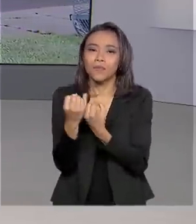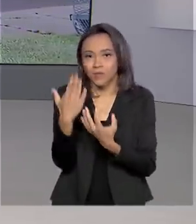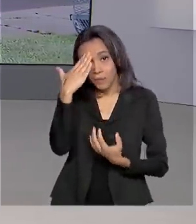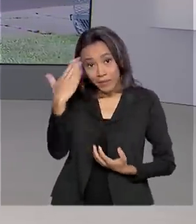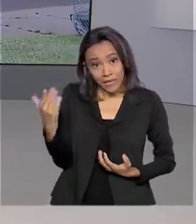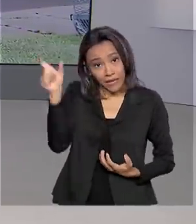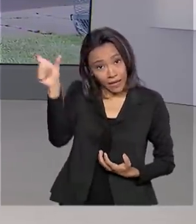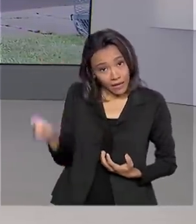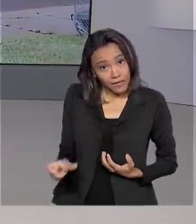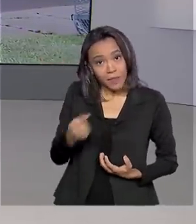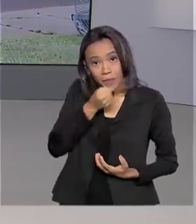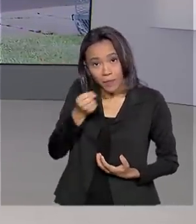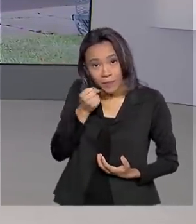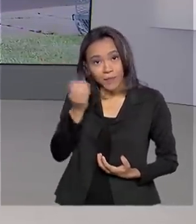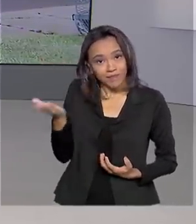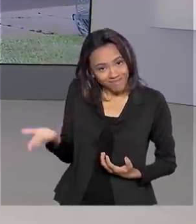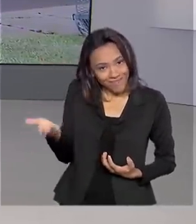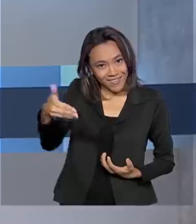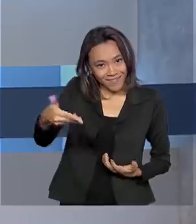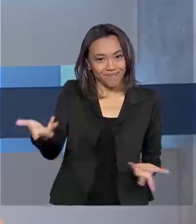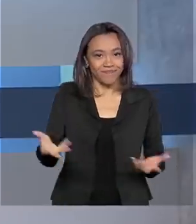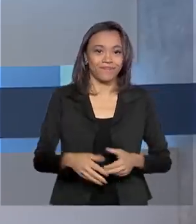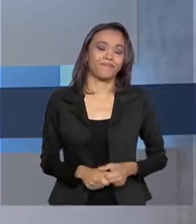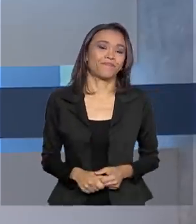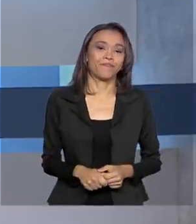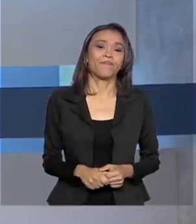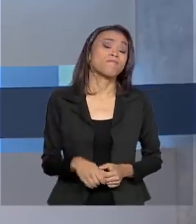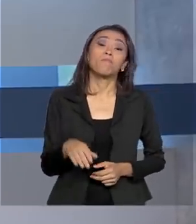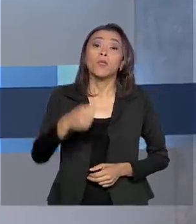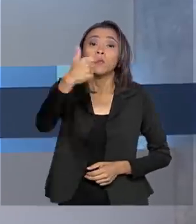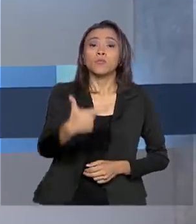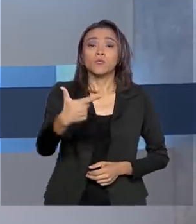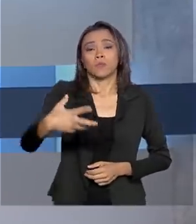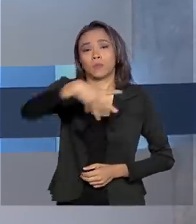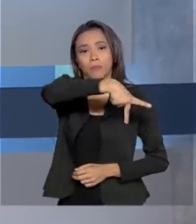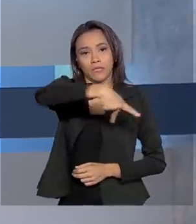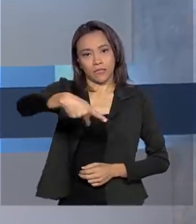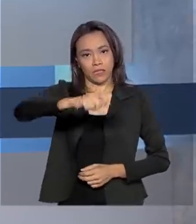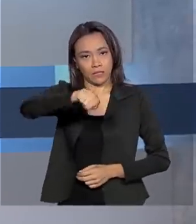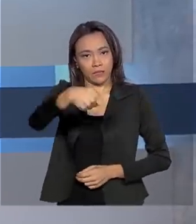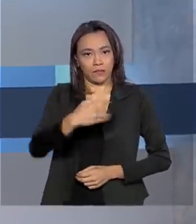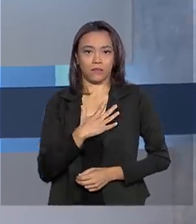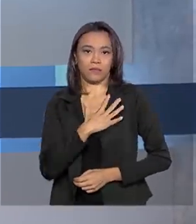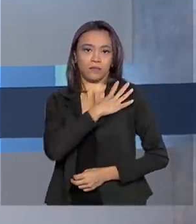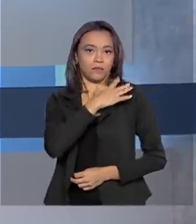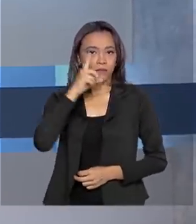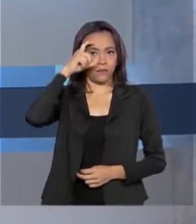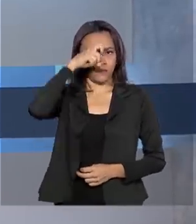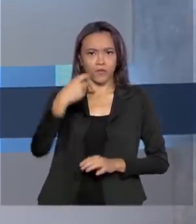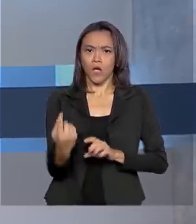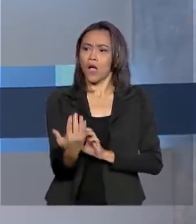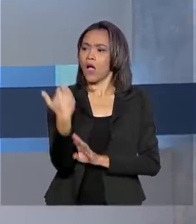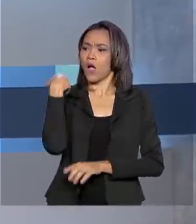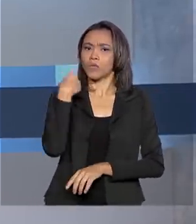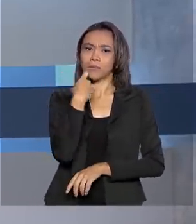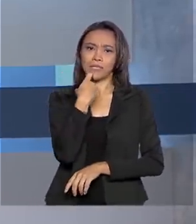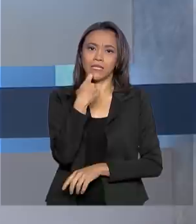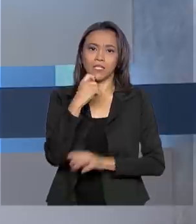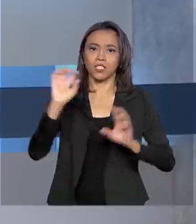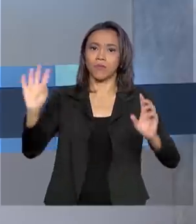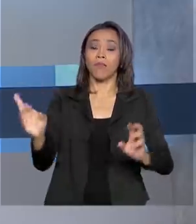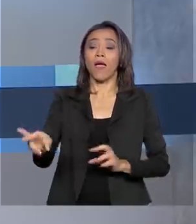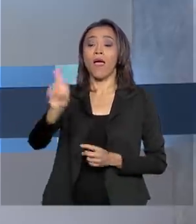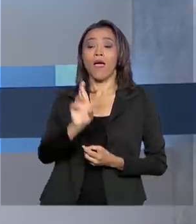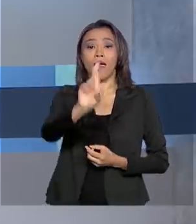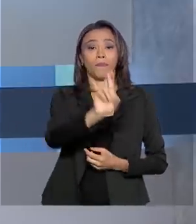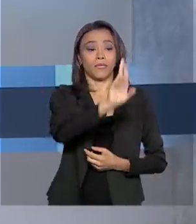também ao Joaquim Adir pela entrevista aqui. O vice-presidente Hamilton Mourão esteve na última sexta-feira com representantes da